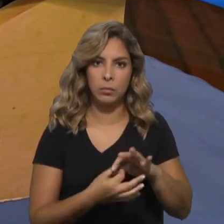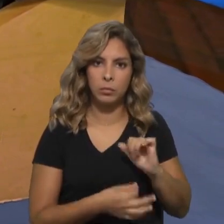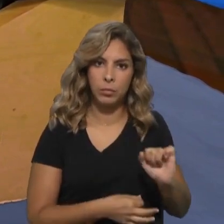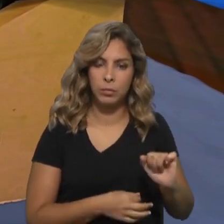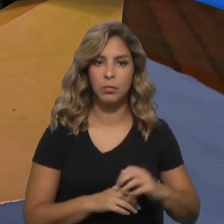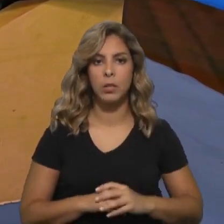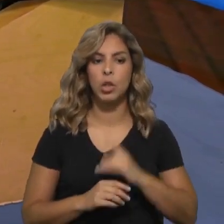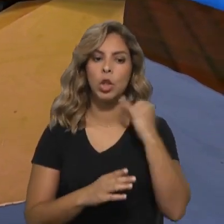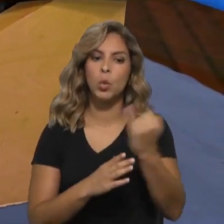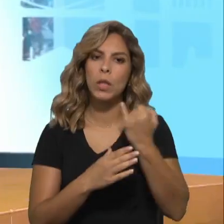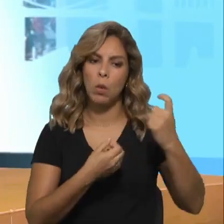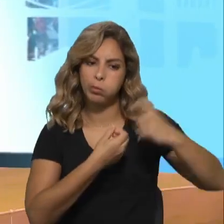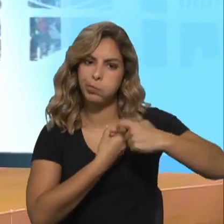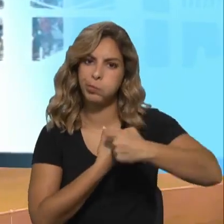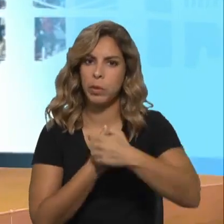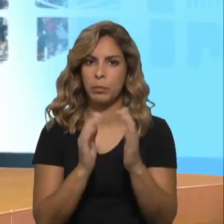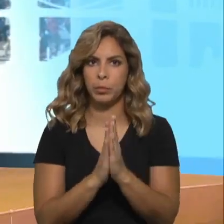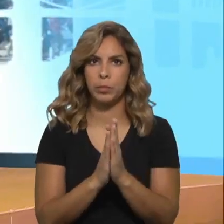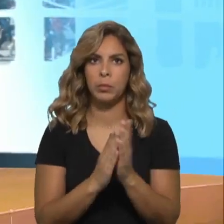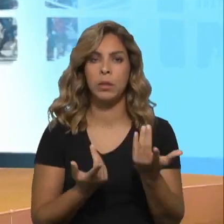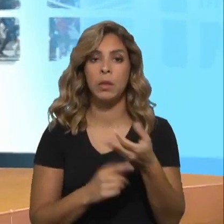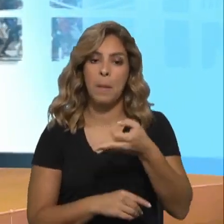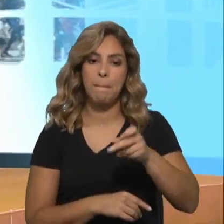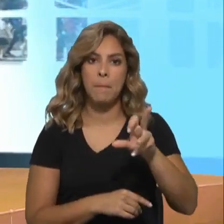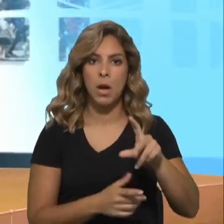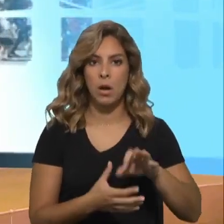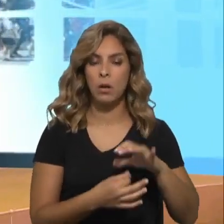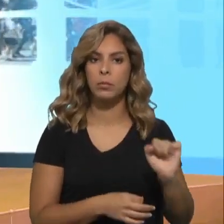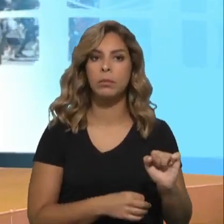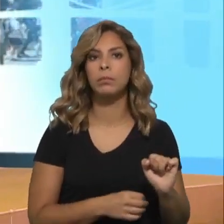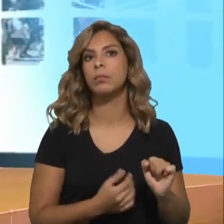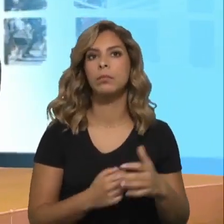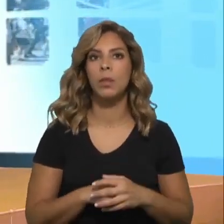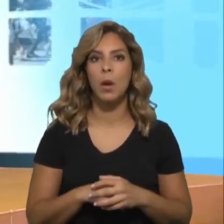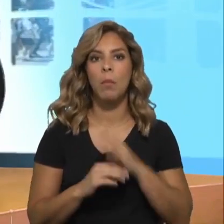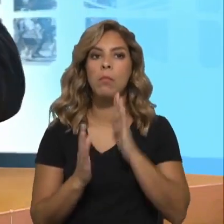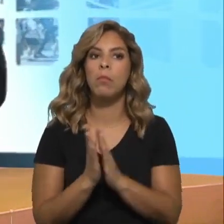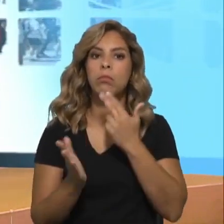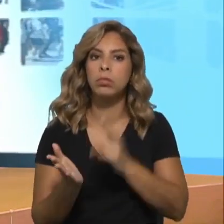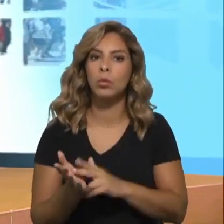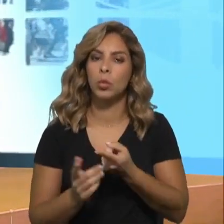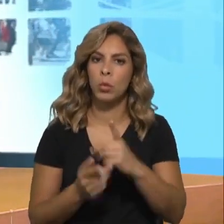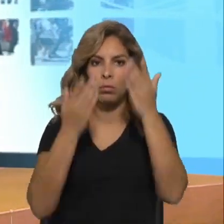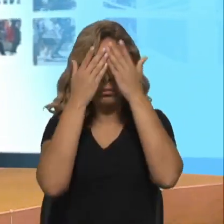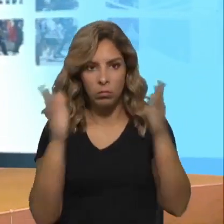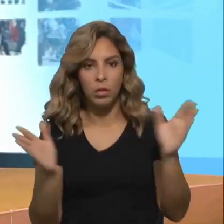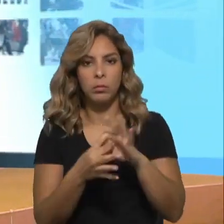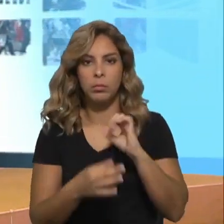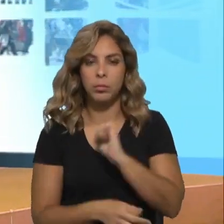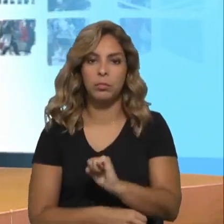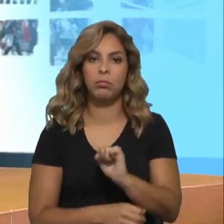muitas instituições da Igreja participaram na par. Par é uma realidade não eclesial, uma realidade laica, da sociedade